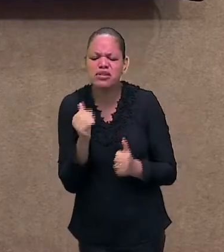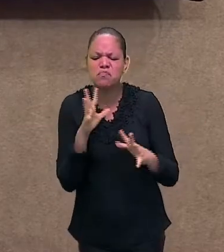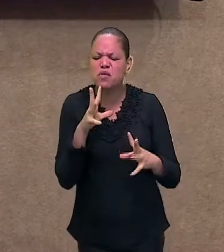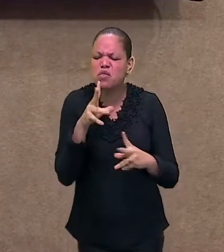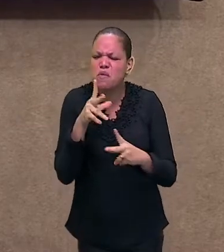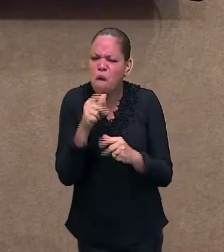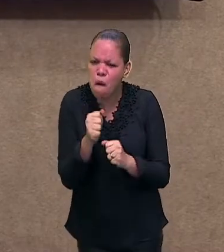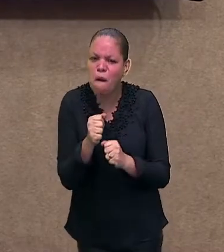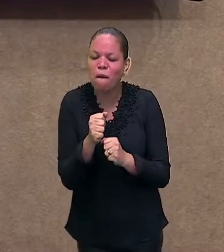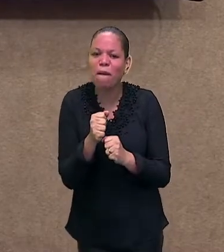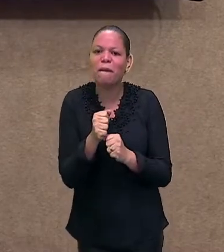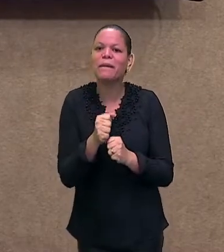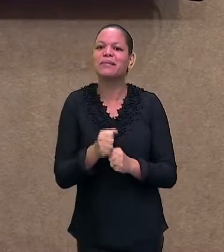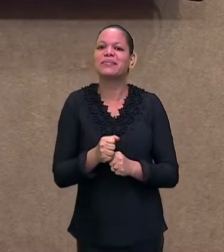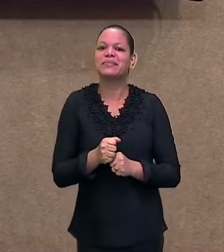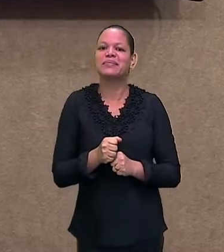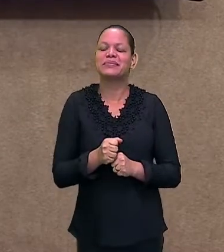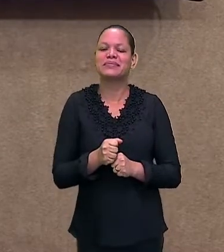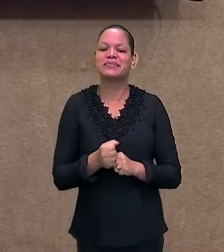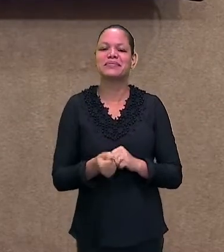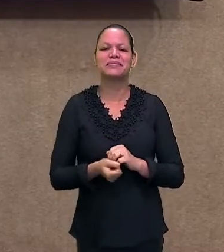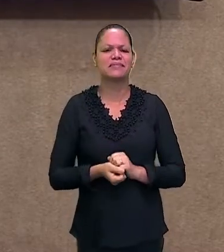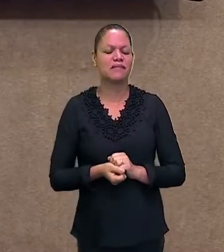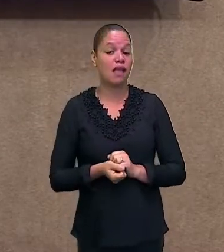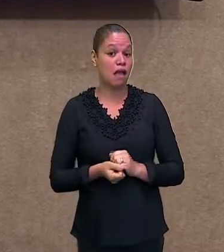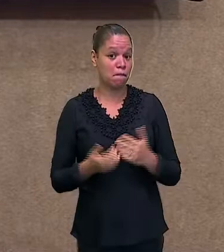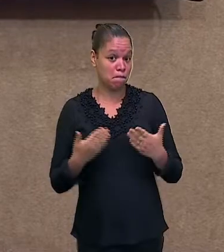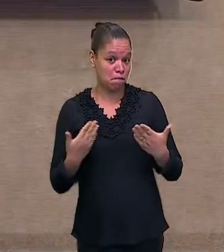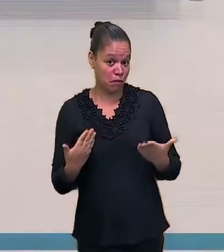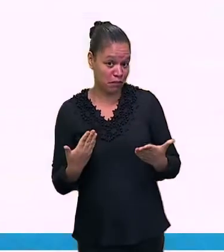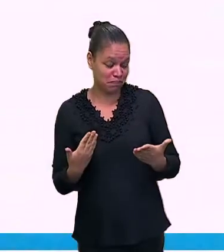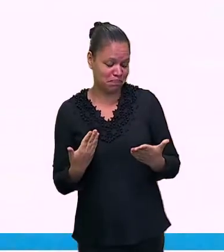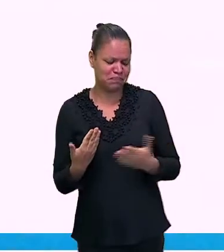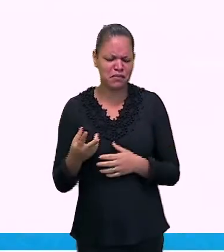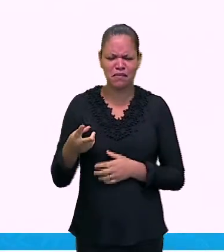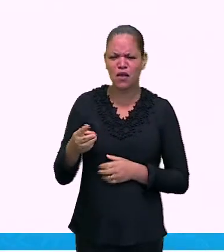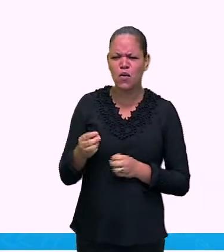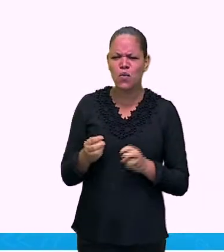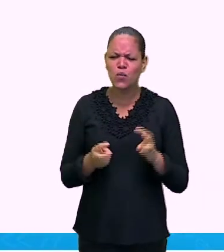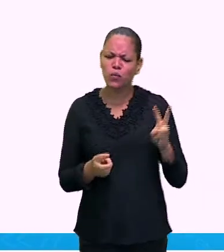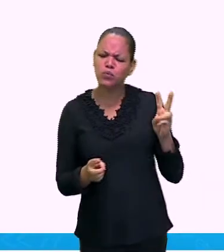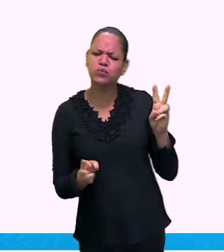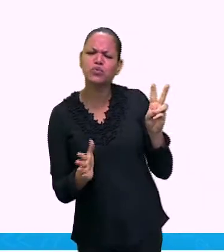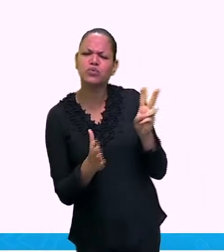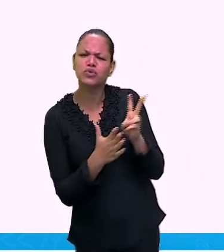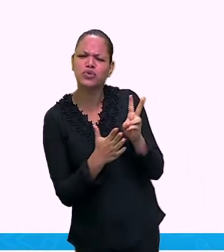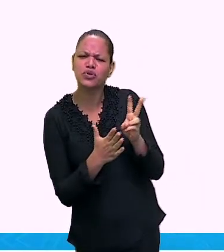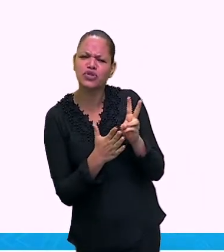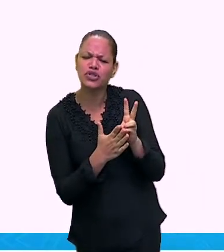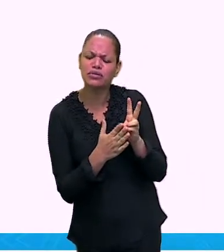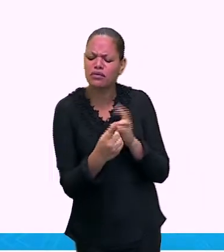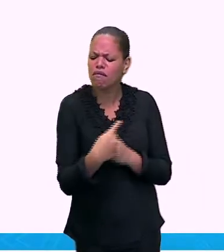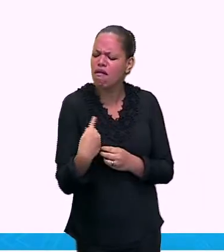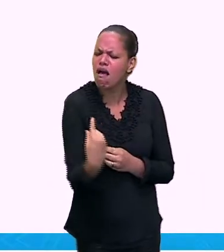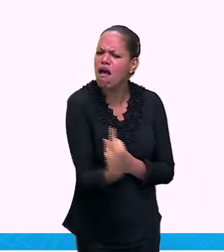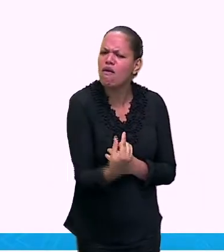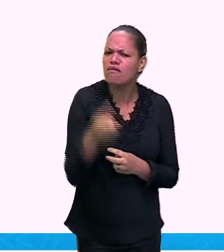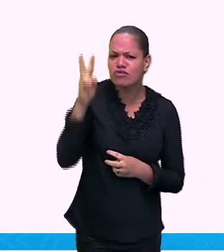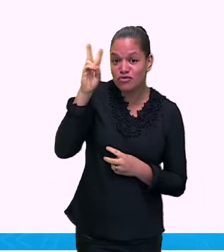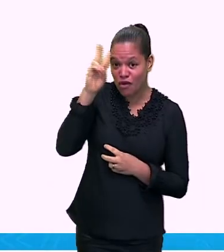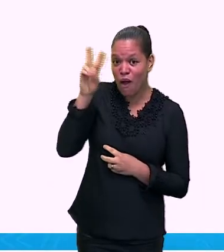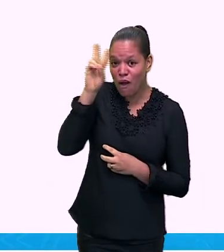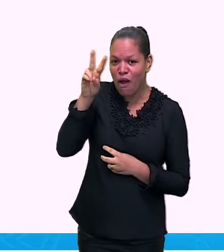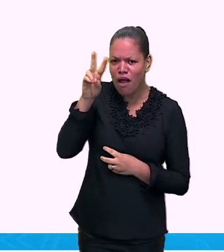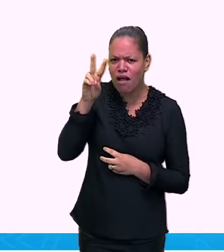desse momento. Olha só, os indígenas em nossa história, vamos recapitular